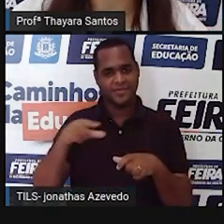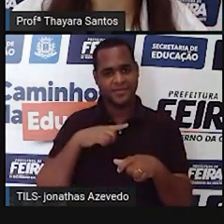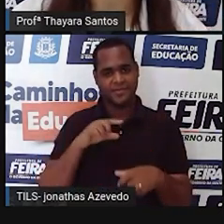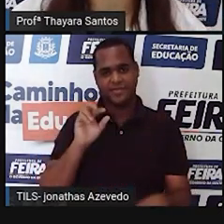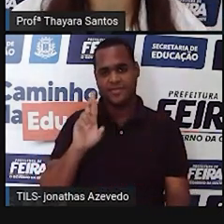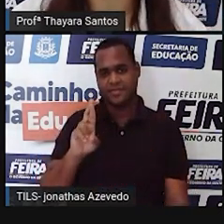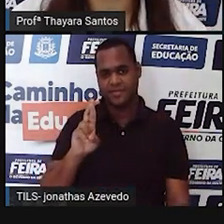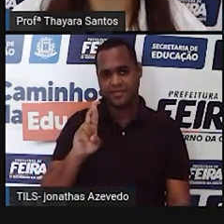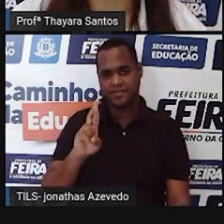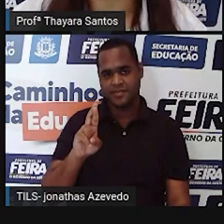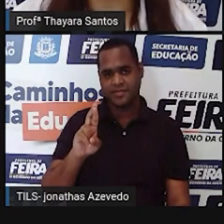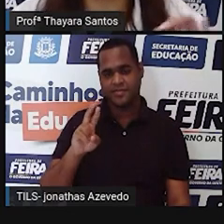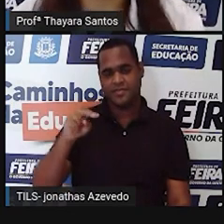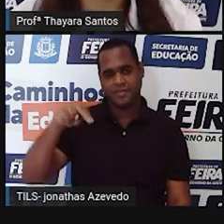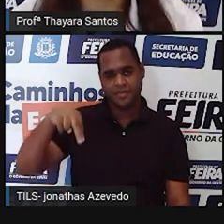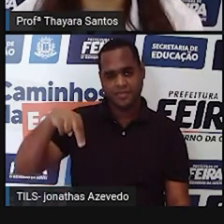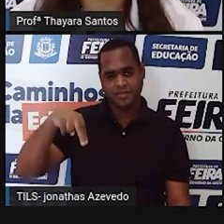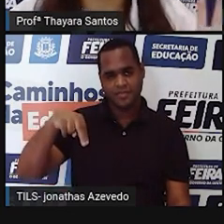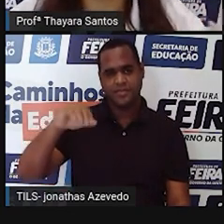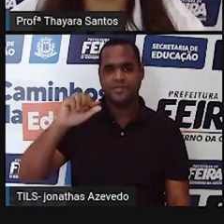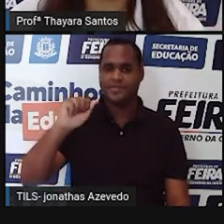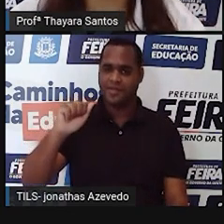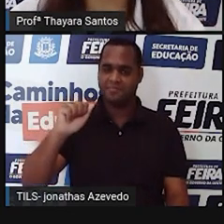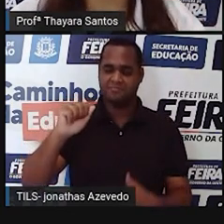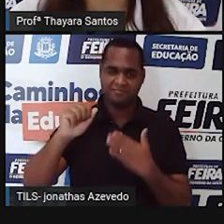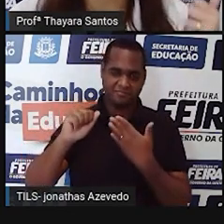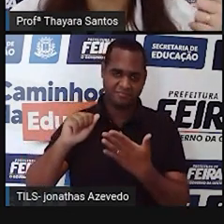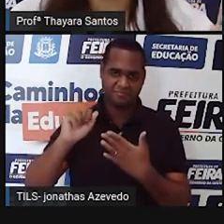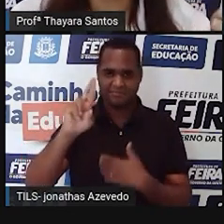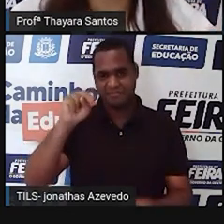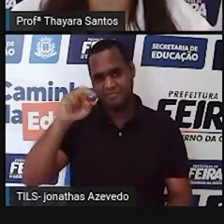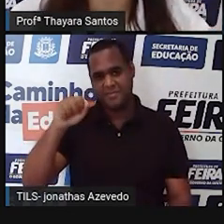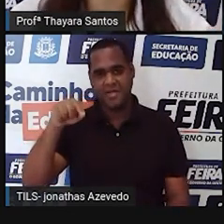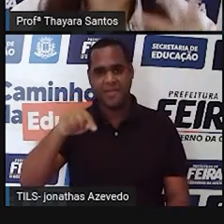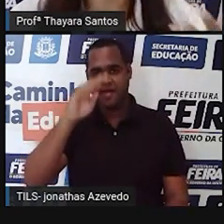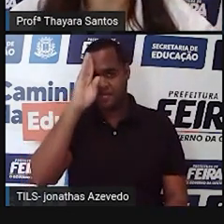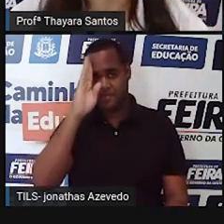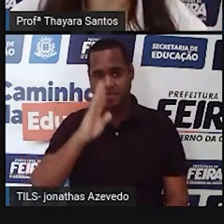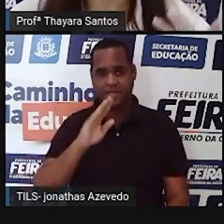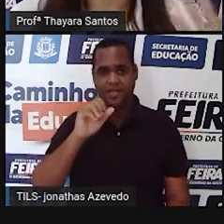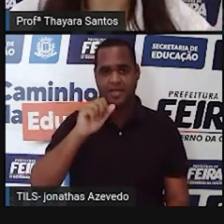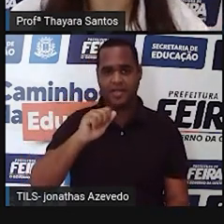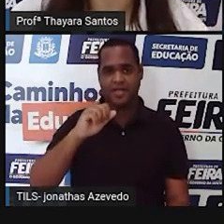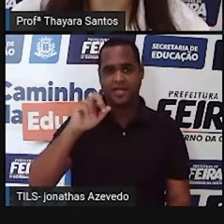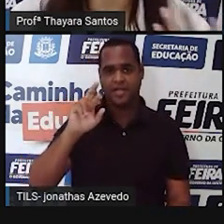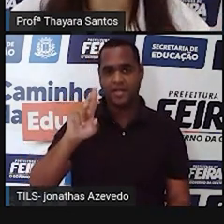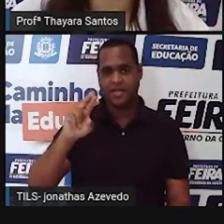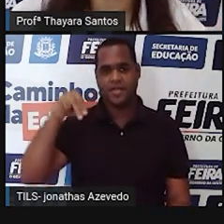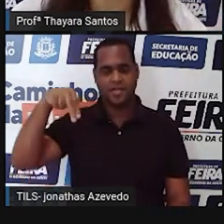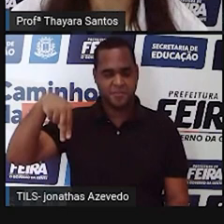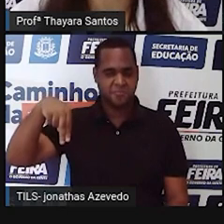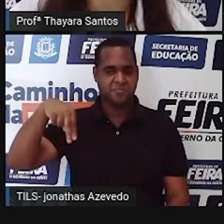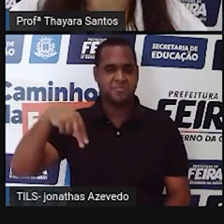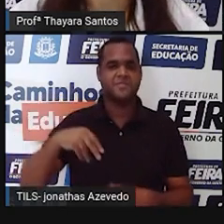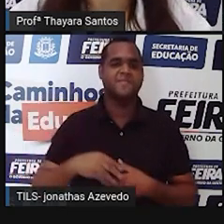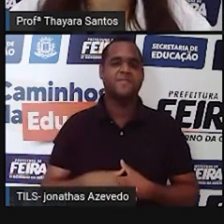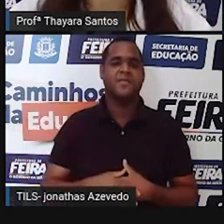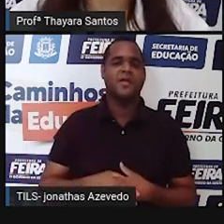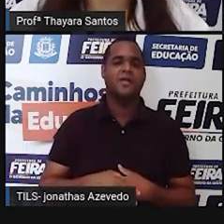ribonucleico ácido. Em inglês é assim, mas aqui no Brasil a gente fala ácido ribonucleico.